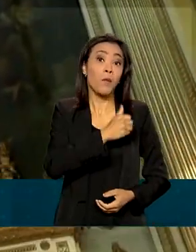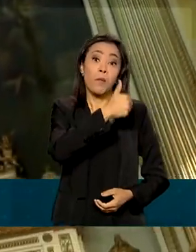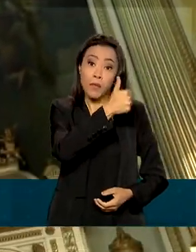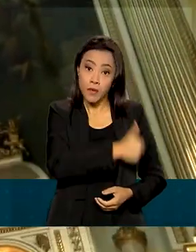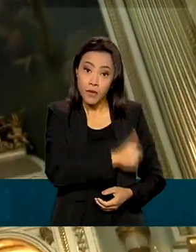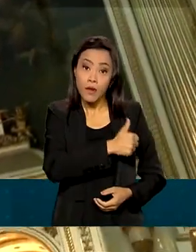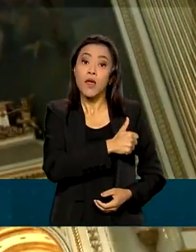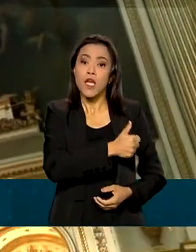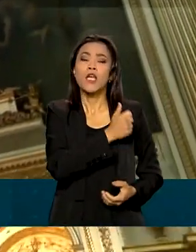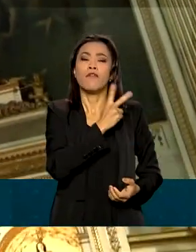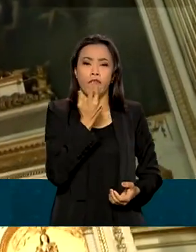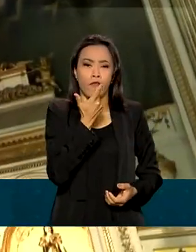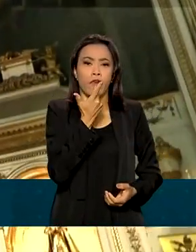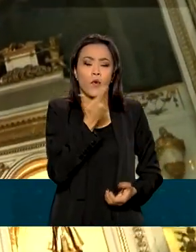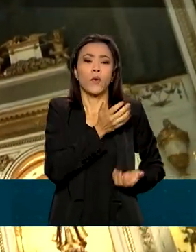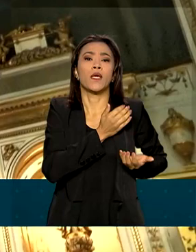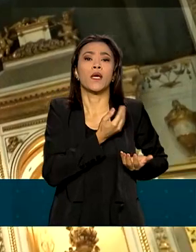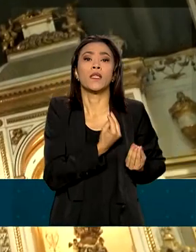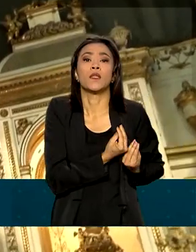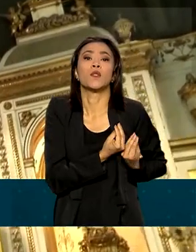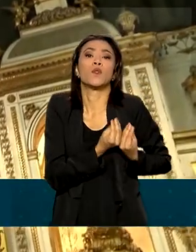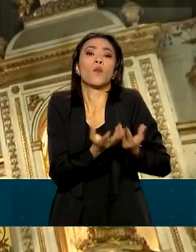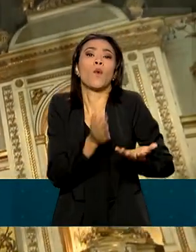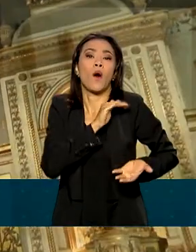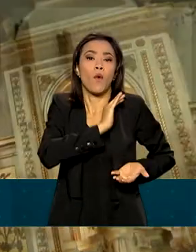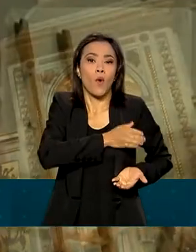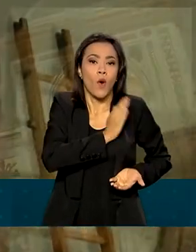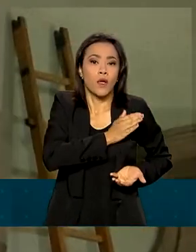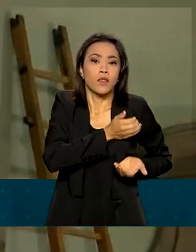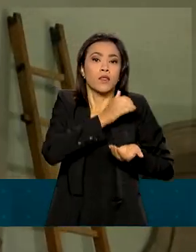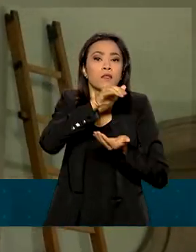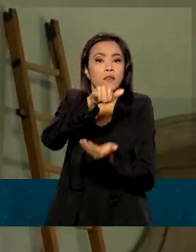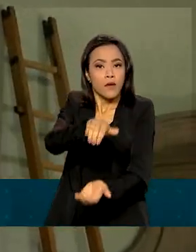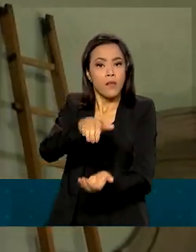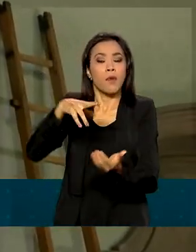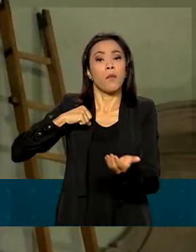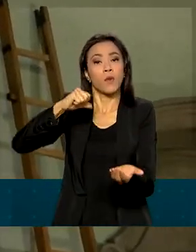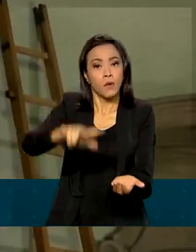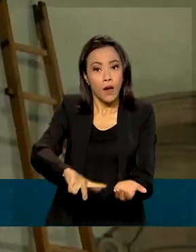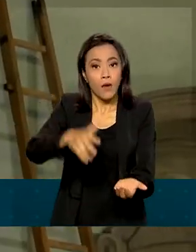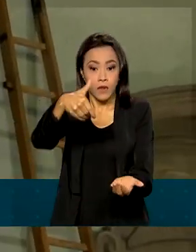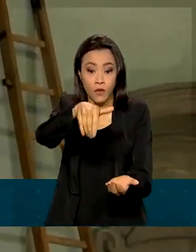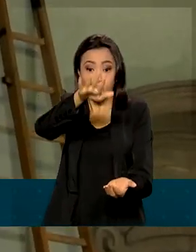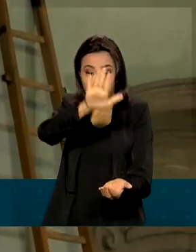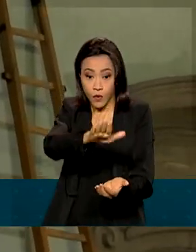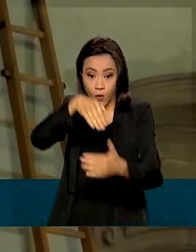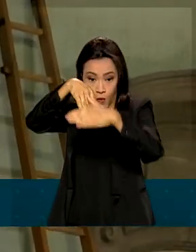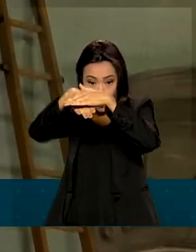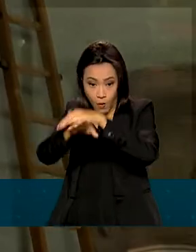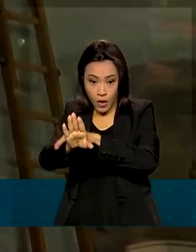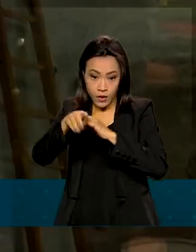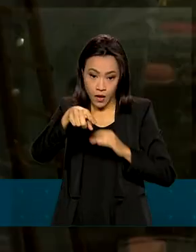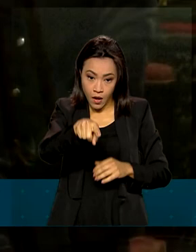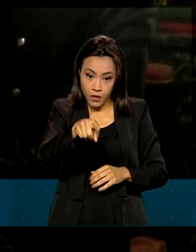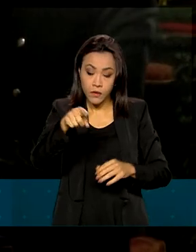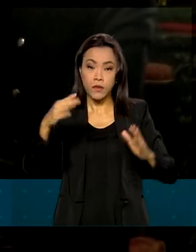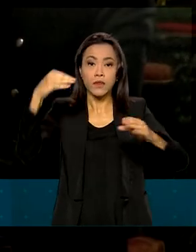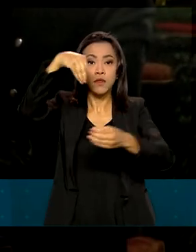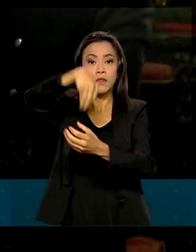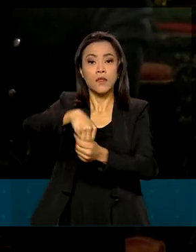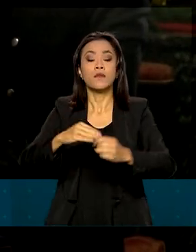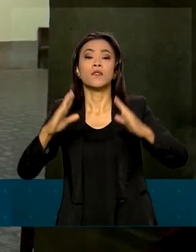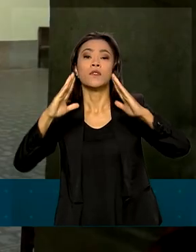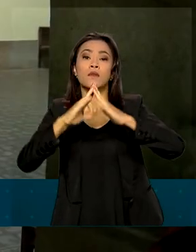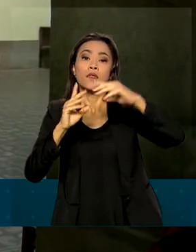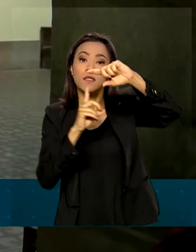doaria o próprio coração à cidade do Porto, em Portugal. Desde então, o órgão ficou guardado às cinco chaves numa igreja da